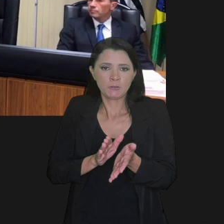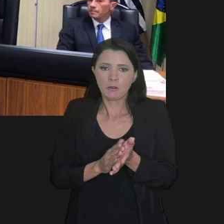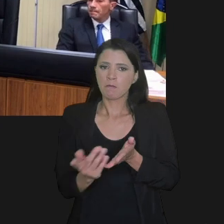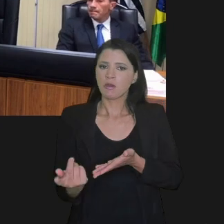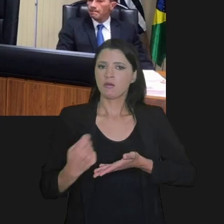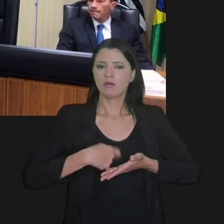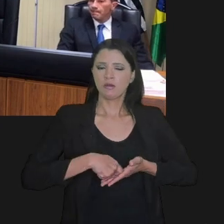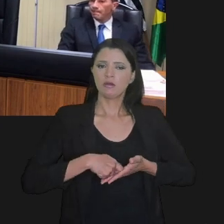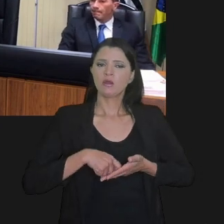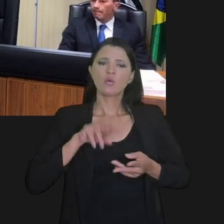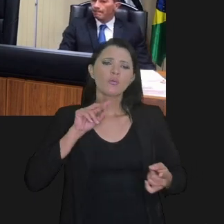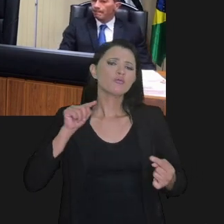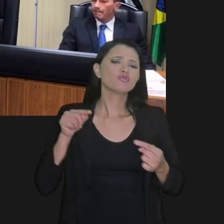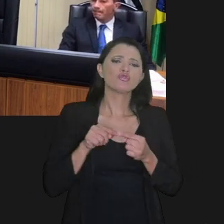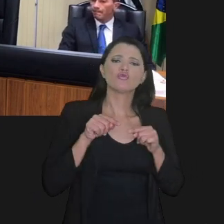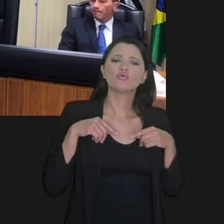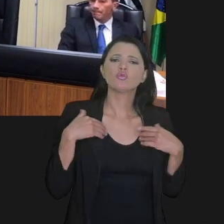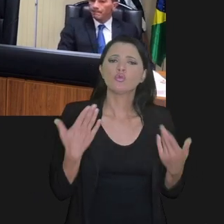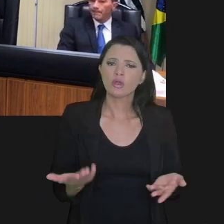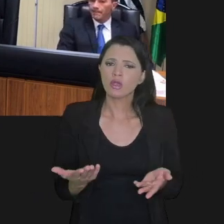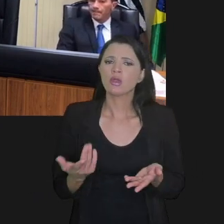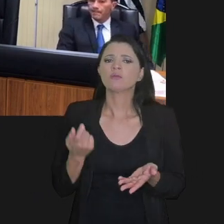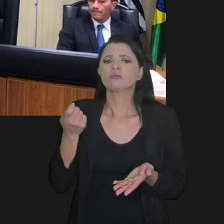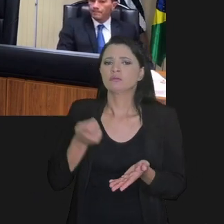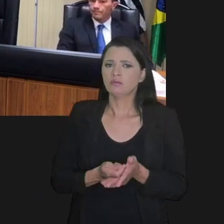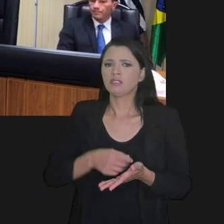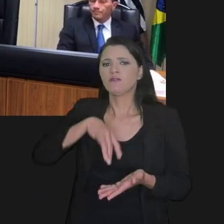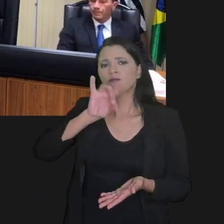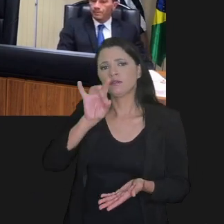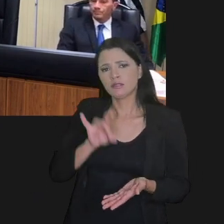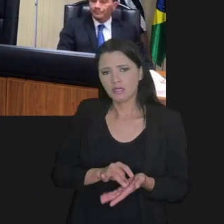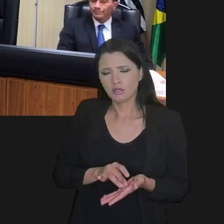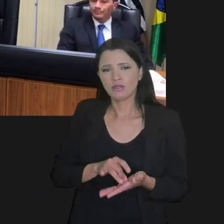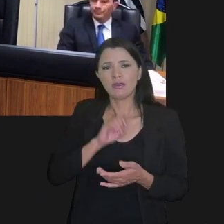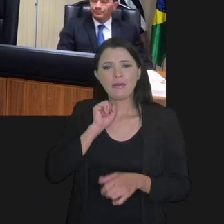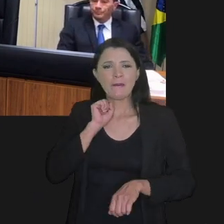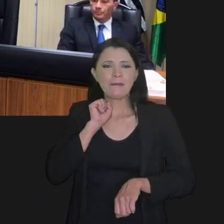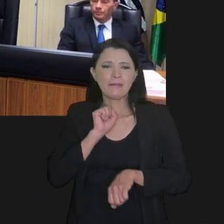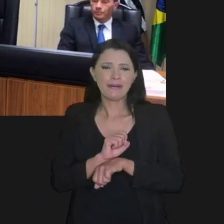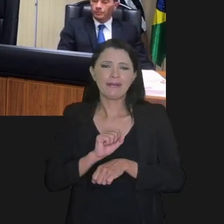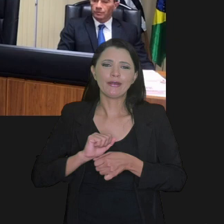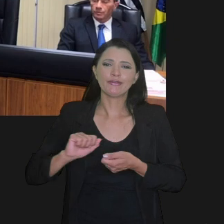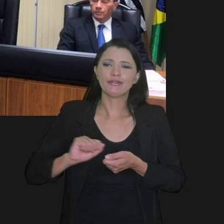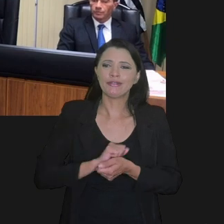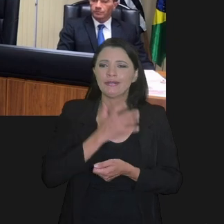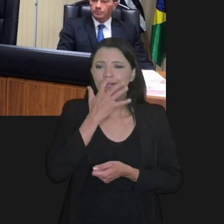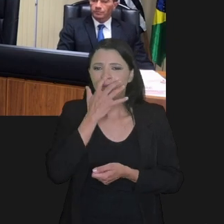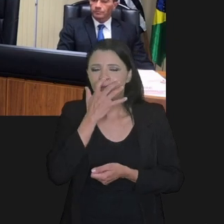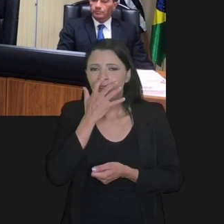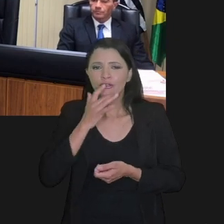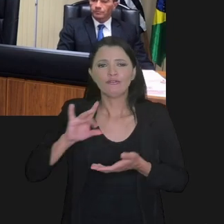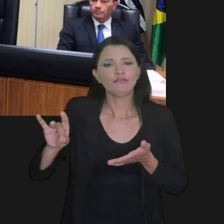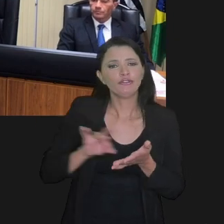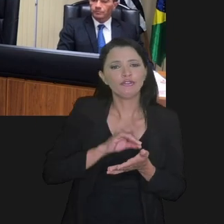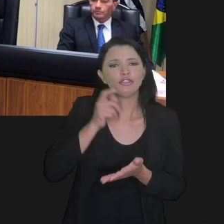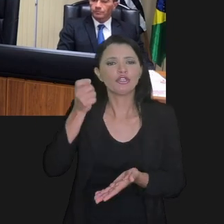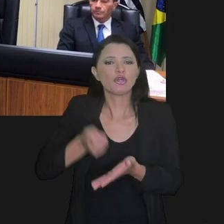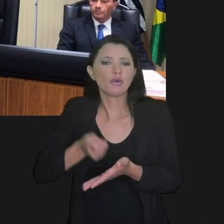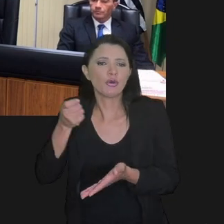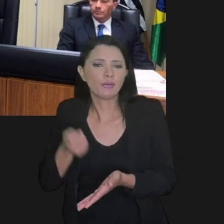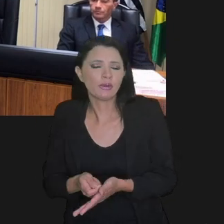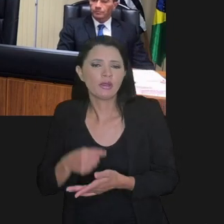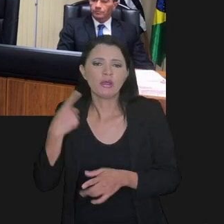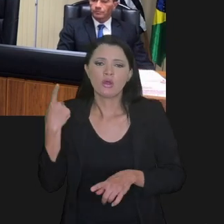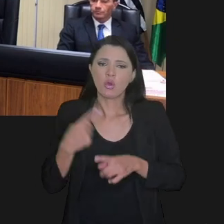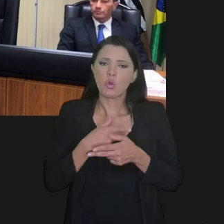cobrança. Que visa o quê? visa uma cobrança eficiente, parar de enxugar gelo, parar